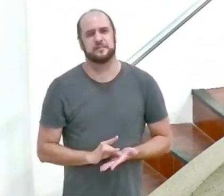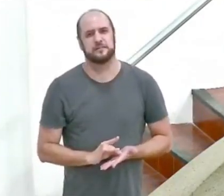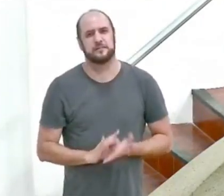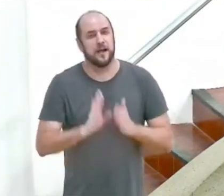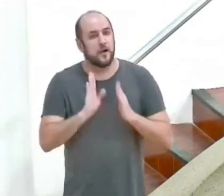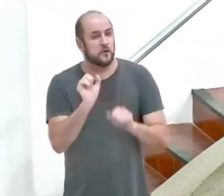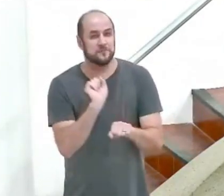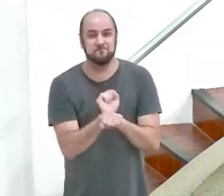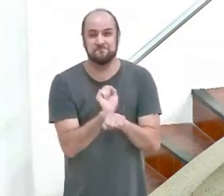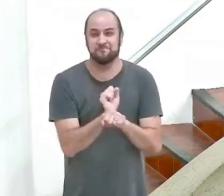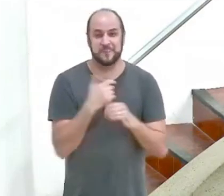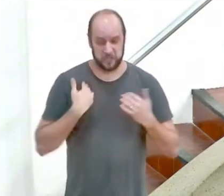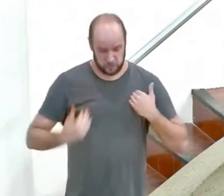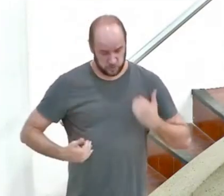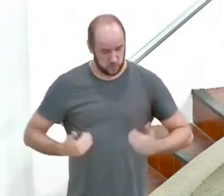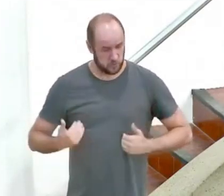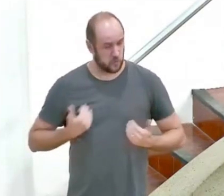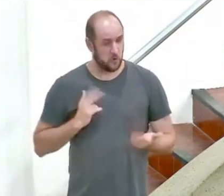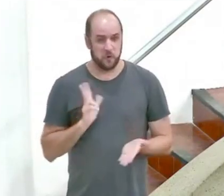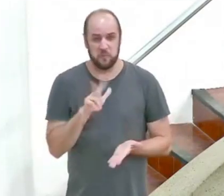aguarda agora a ressurreição do corpo